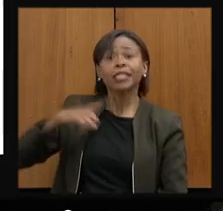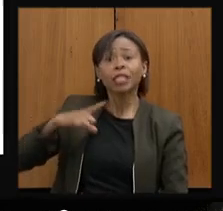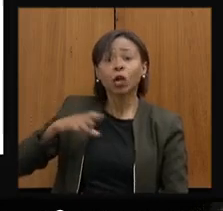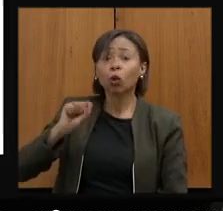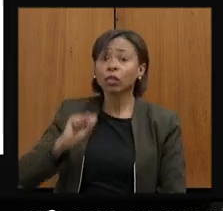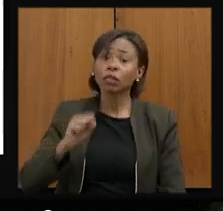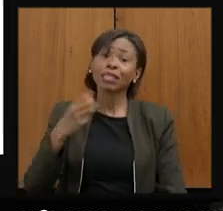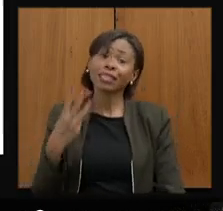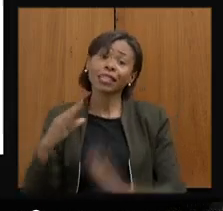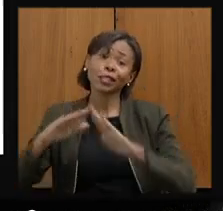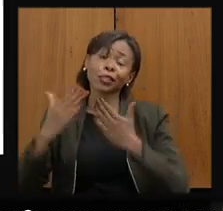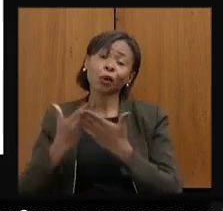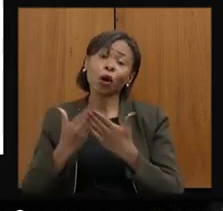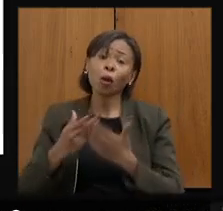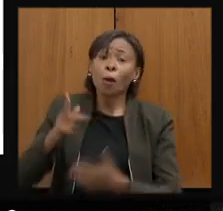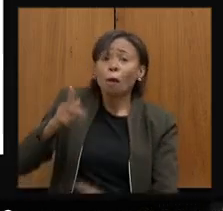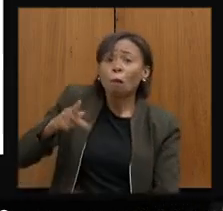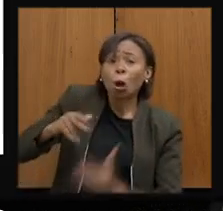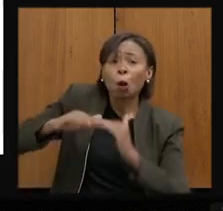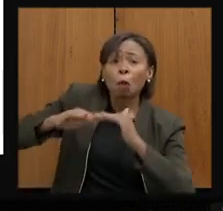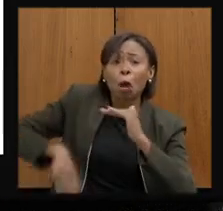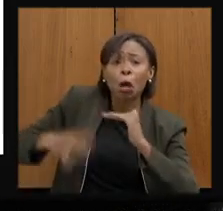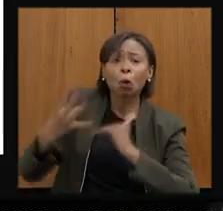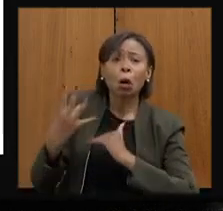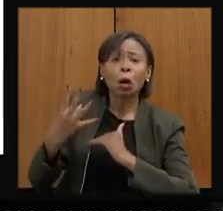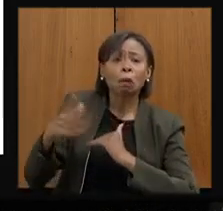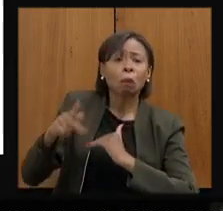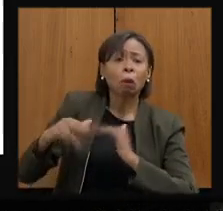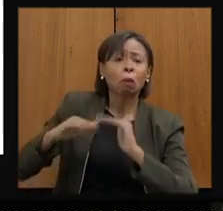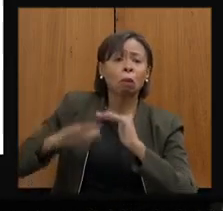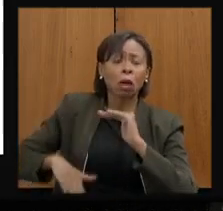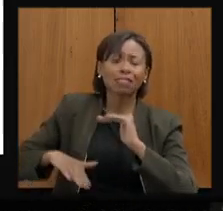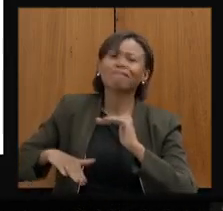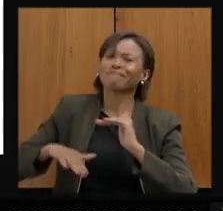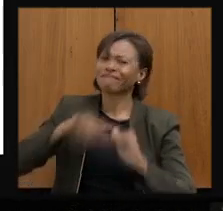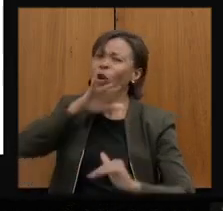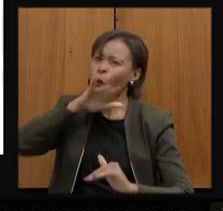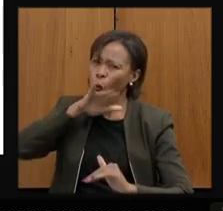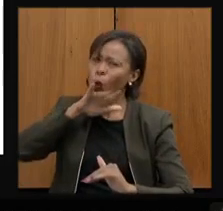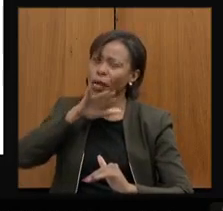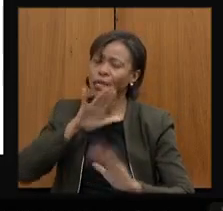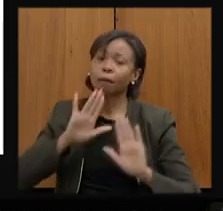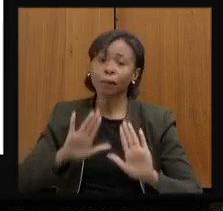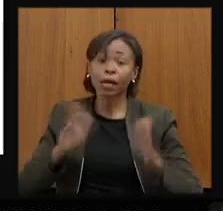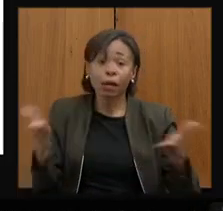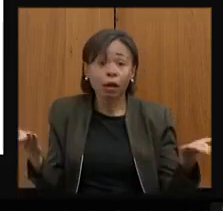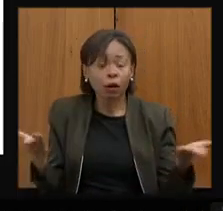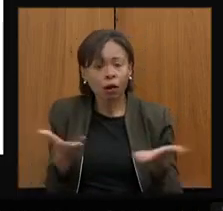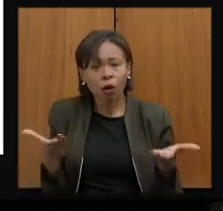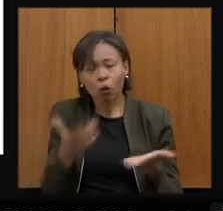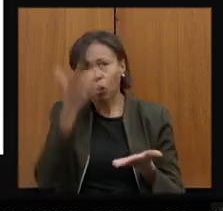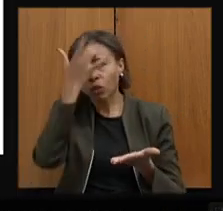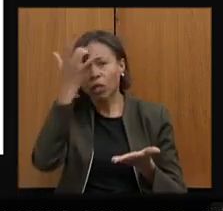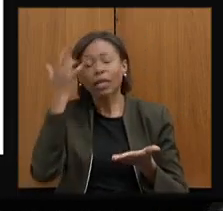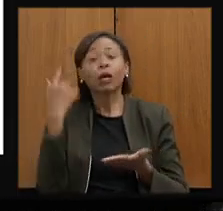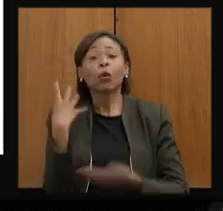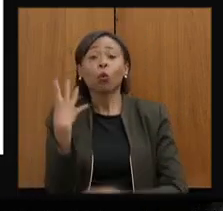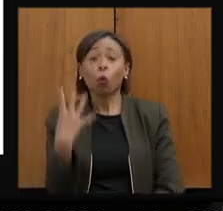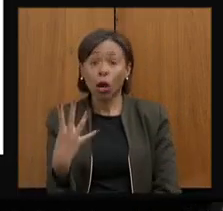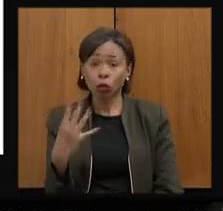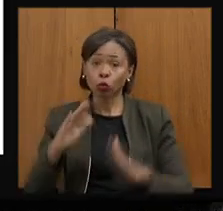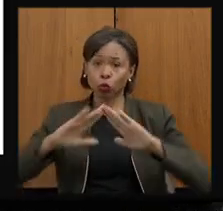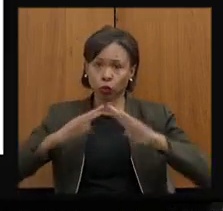escolas com nota inferior a quatro. Dramática essa situação. Temos agora quatro